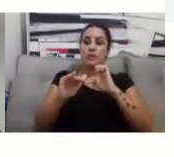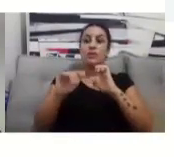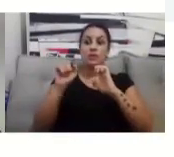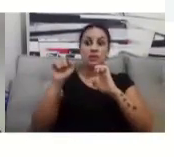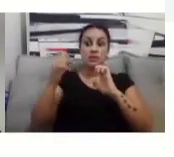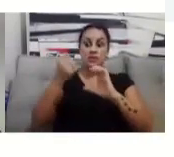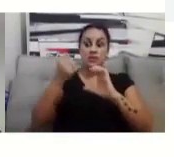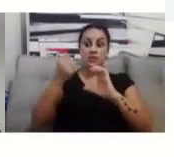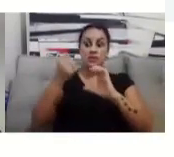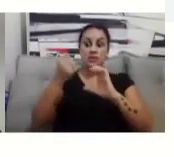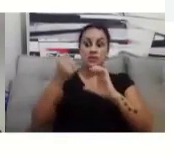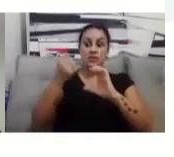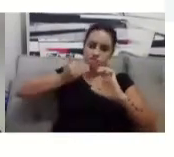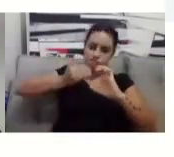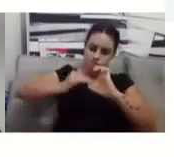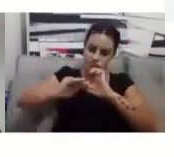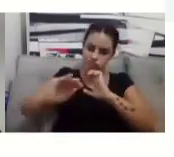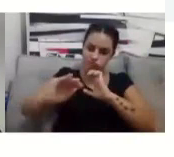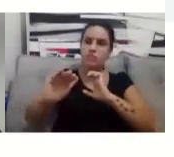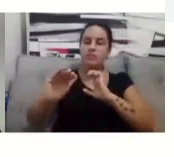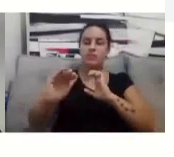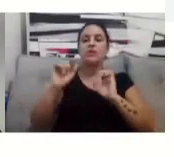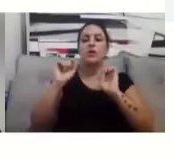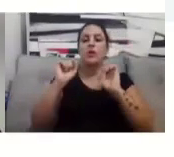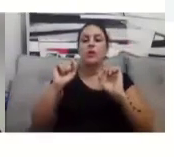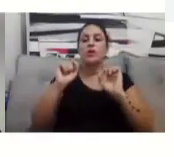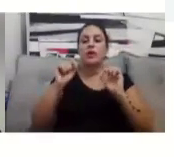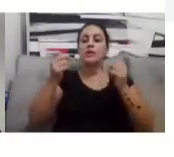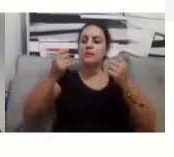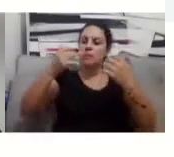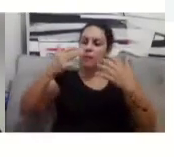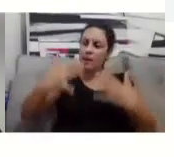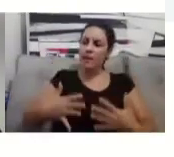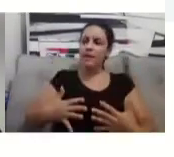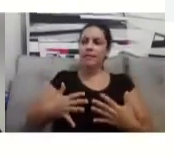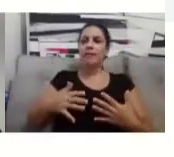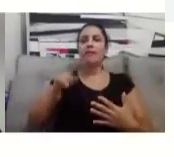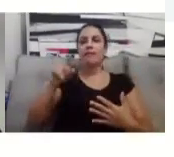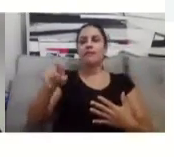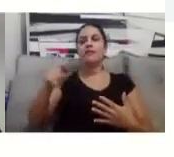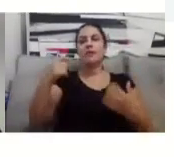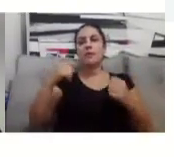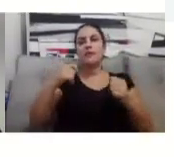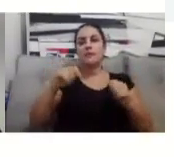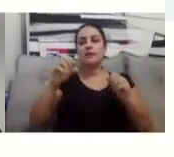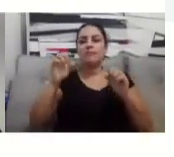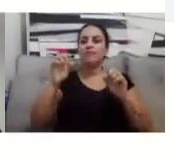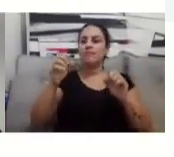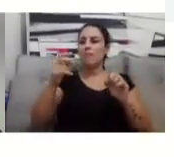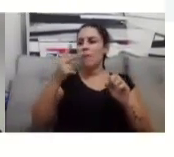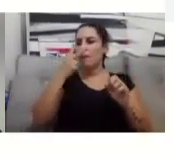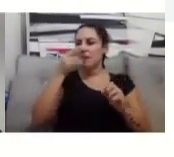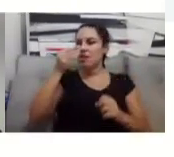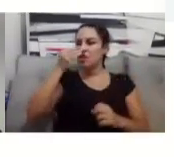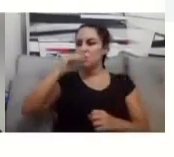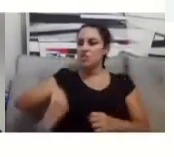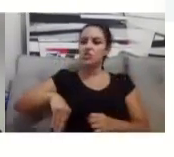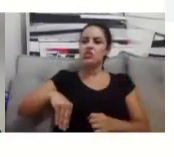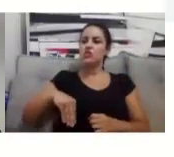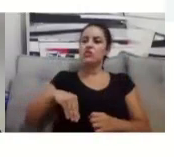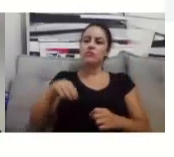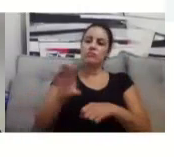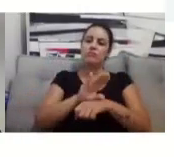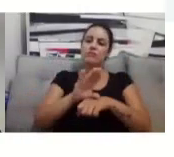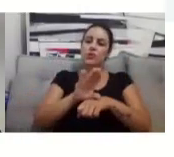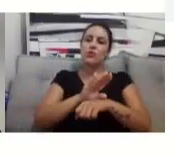.edu.br falando da desistência do curso, por quê? Para que vocês não segurem vaga de outra pessoa